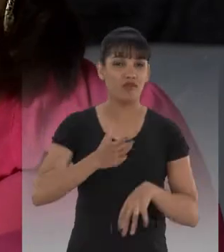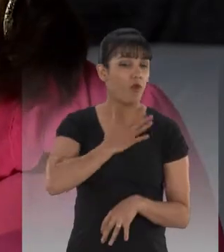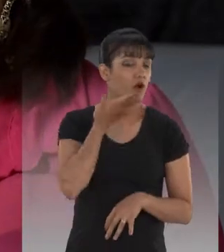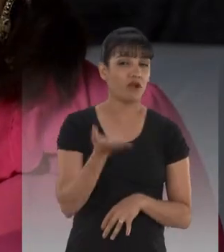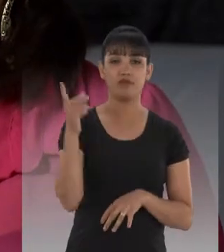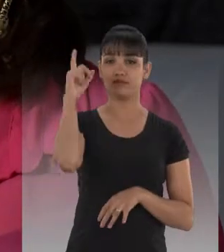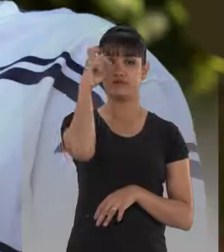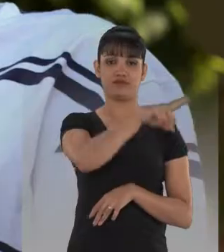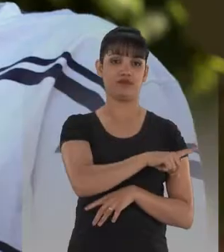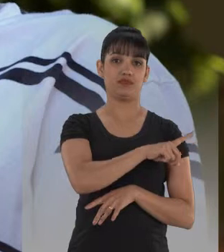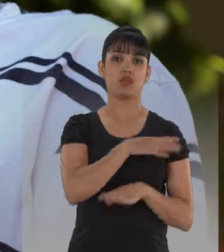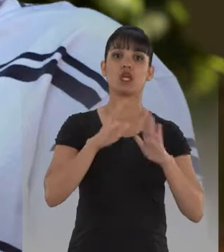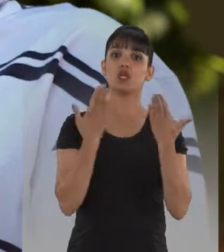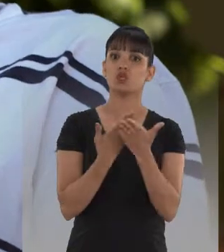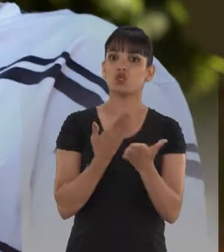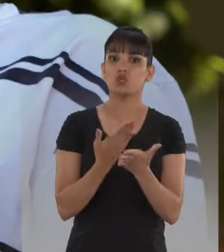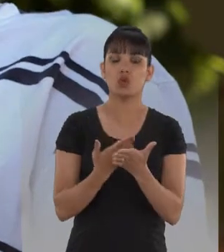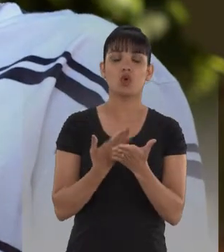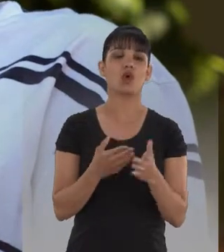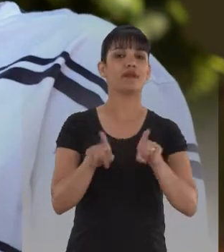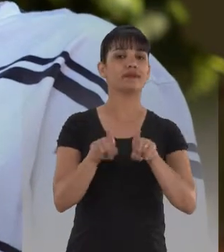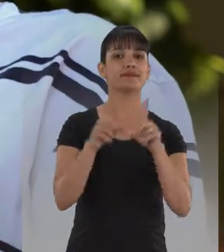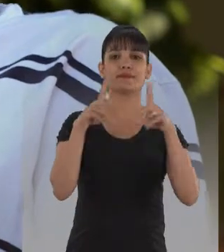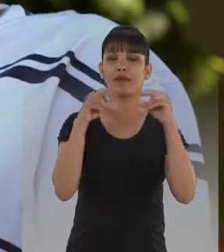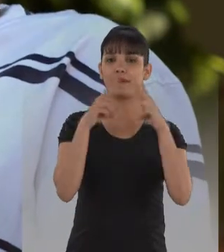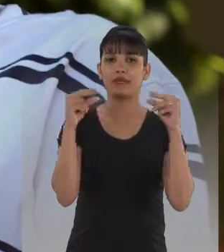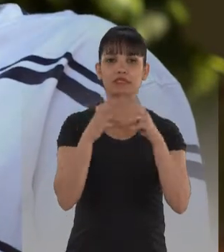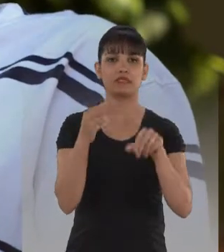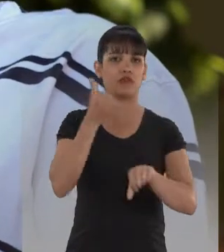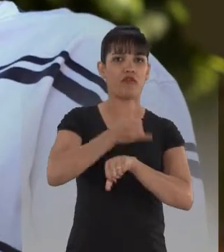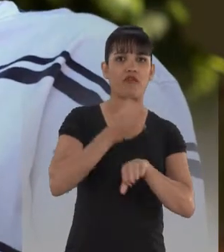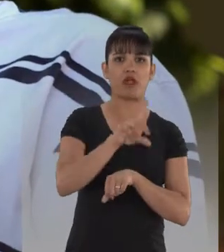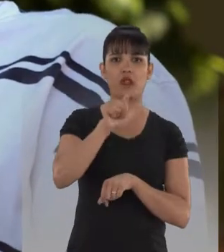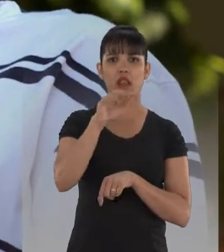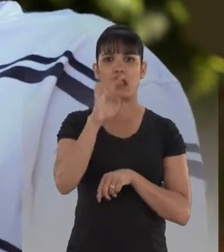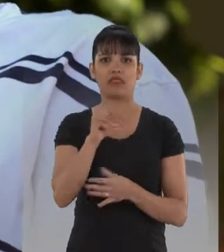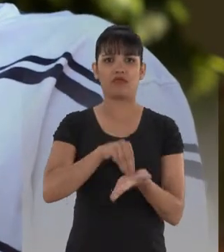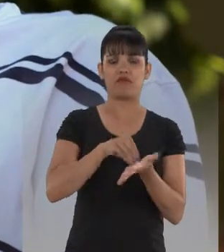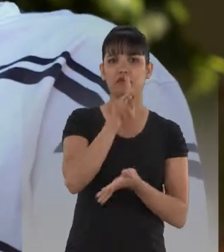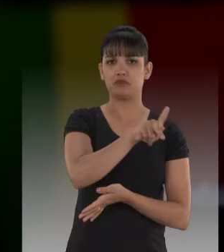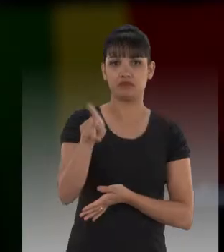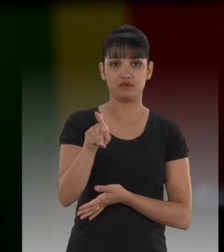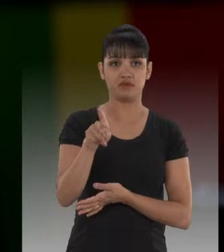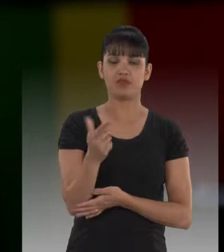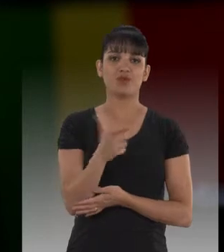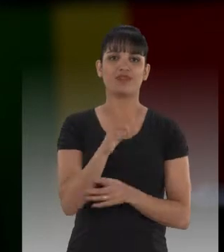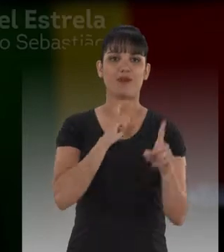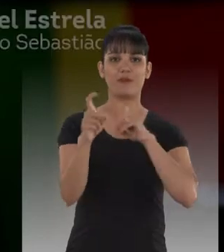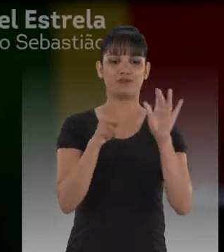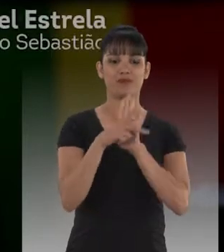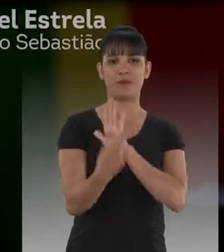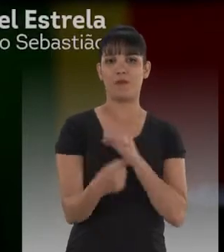de chuva isso aqui é insuportável. As escolas, é absurdo. Em Brasília as escolas. Escola de lata, falta professor. A gente não tem um